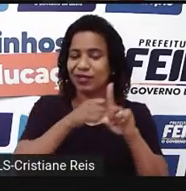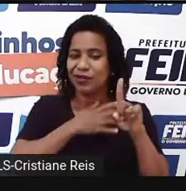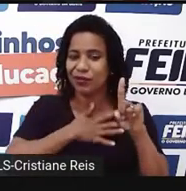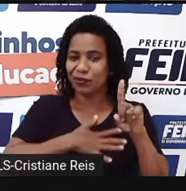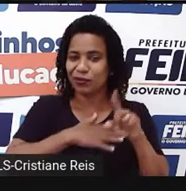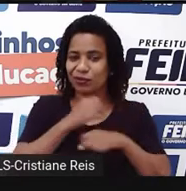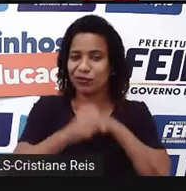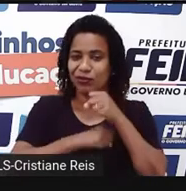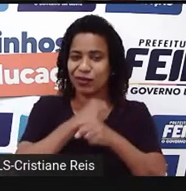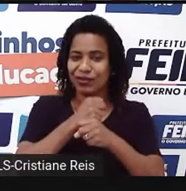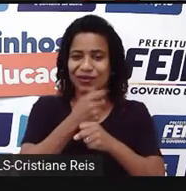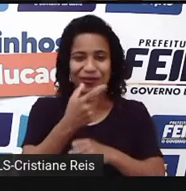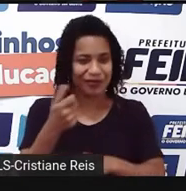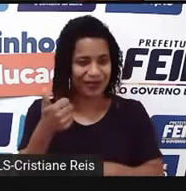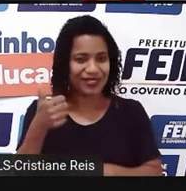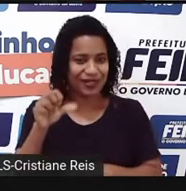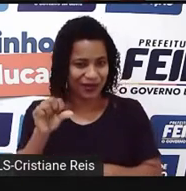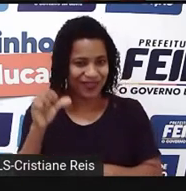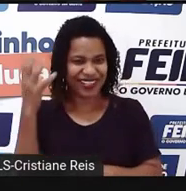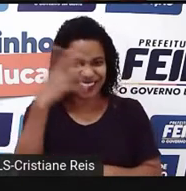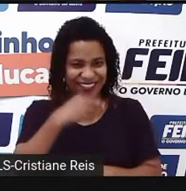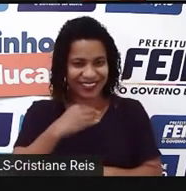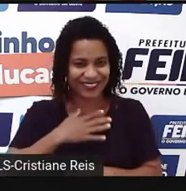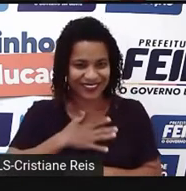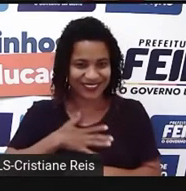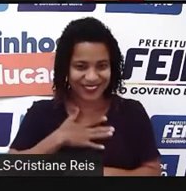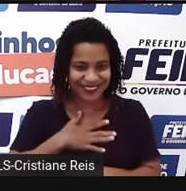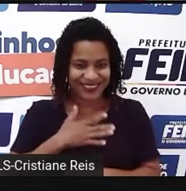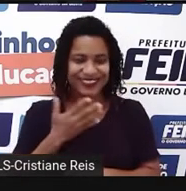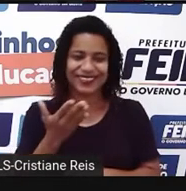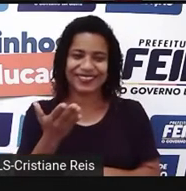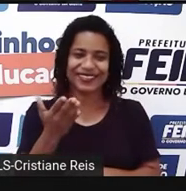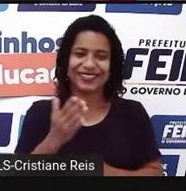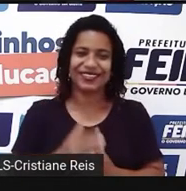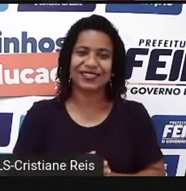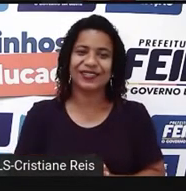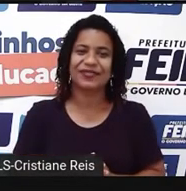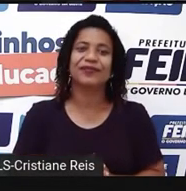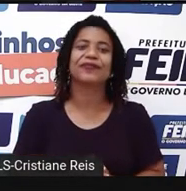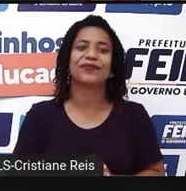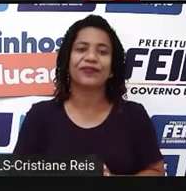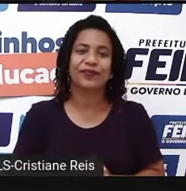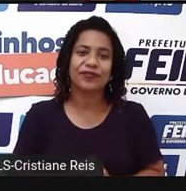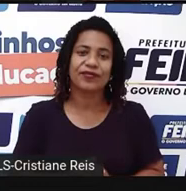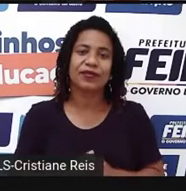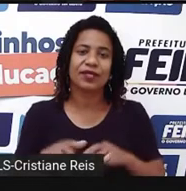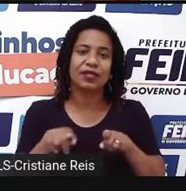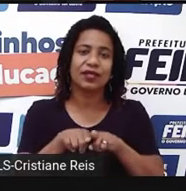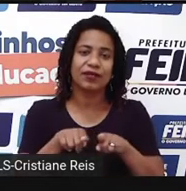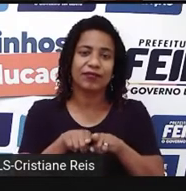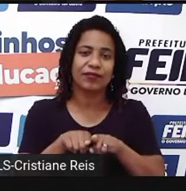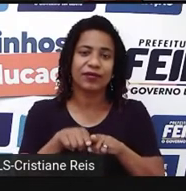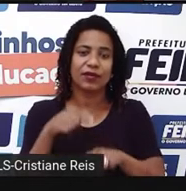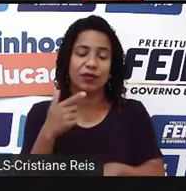Gostaram? Bela imagem, não é? Trago para vocês aqui outra